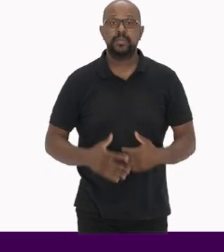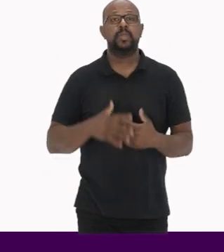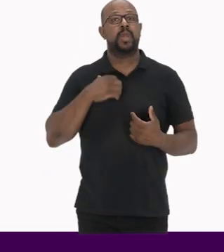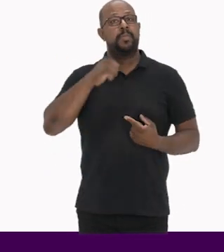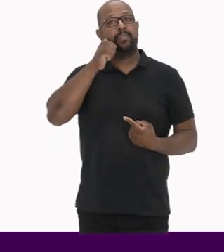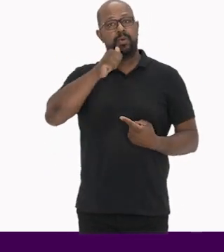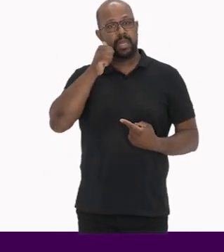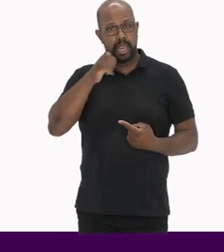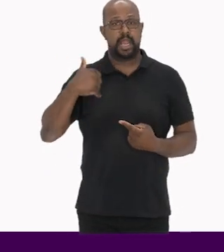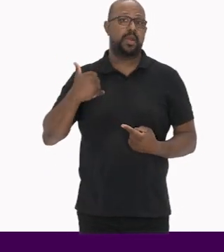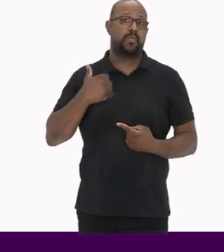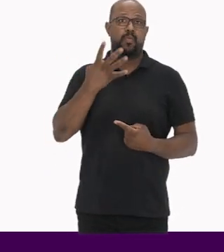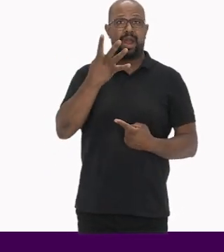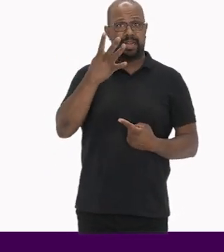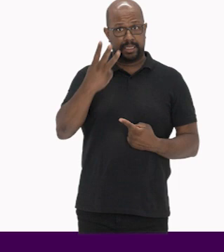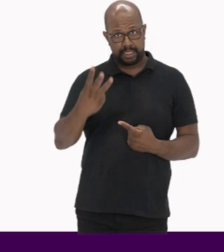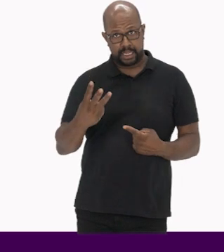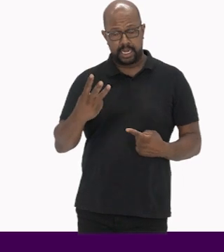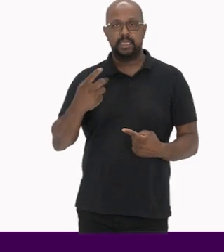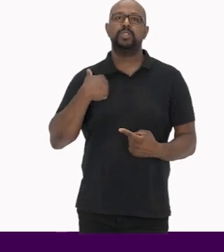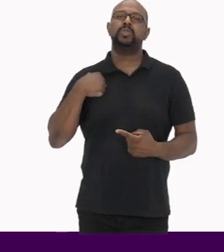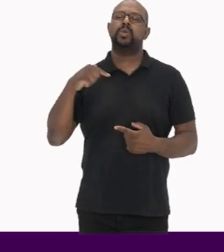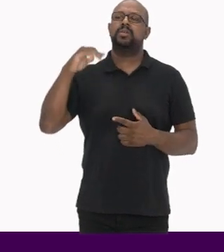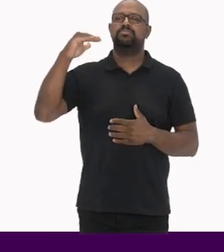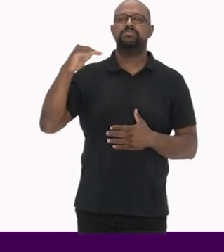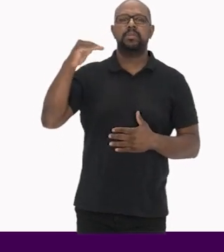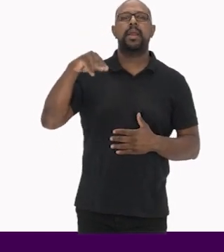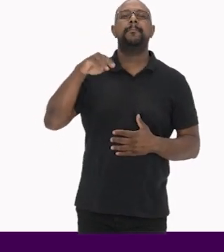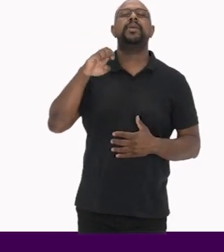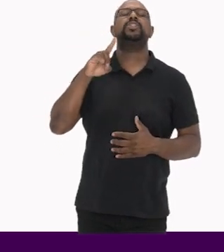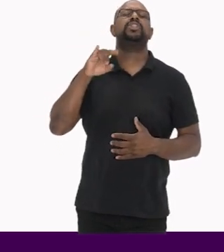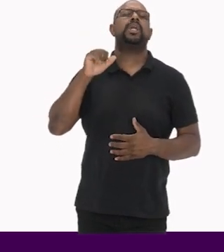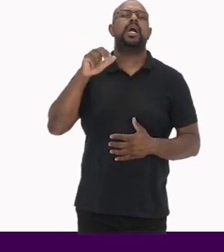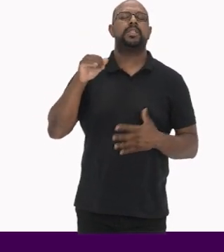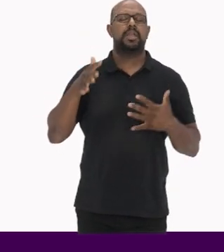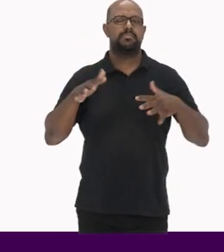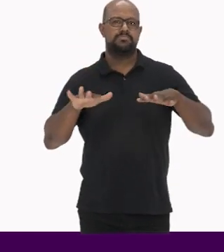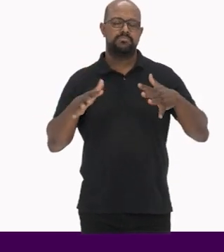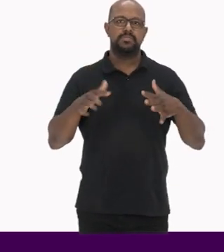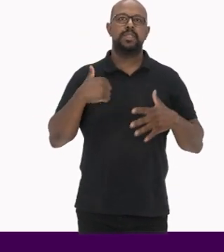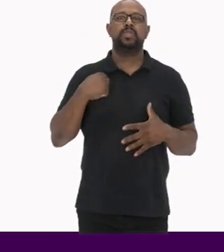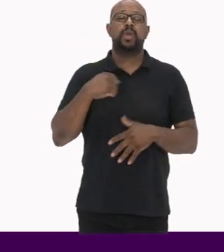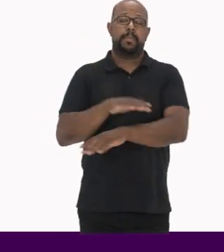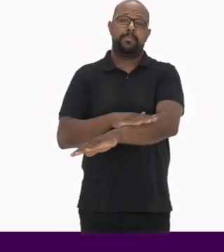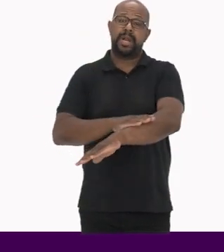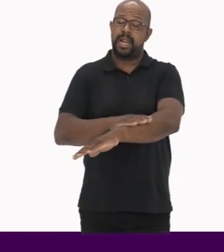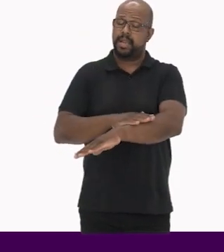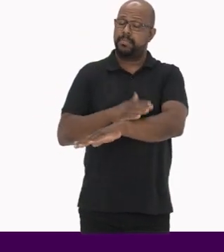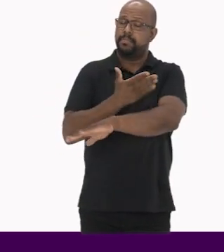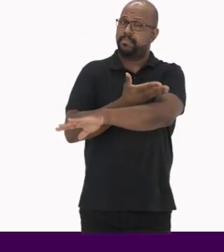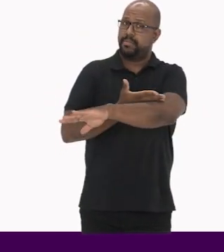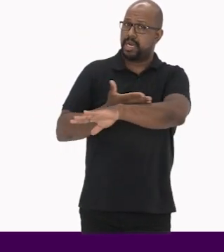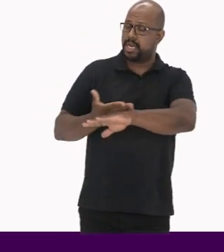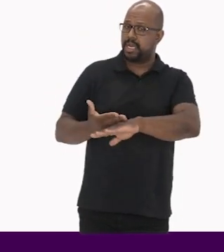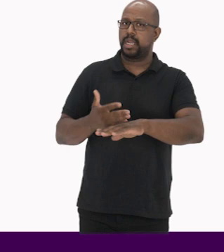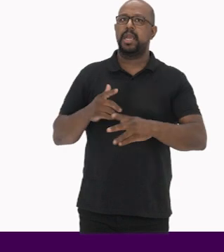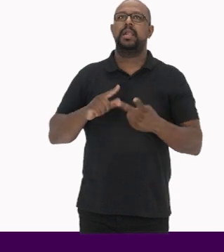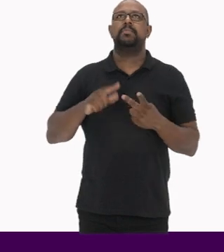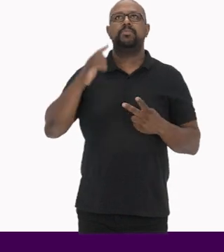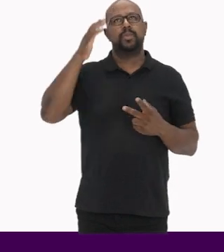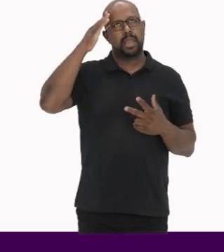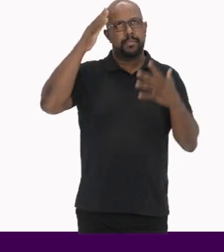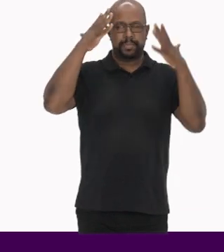Eu sou uma mulher de 43 anos, sou de uma estatura mediana, sou de pele branca Meu